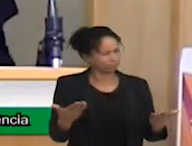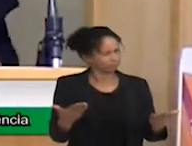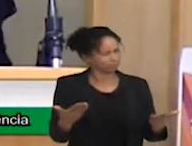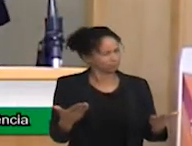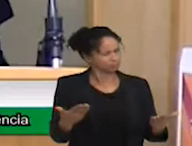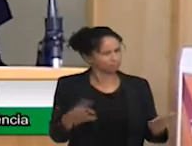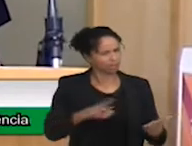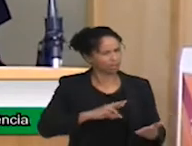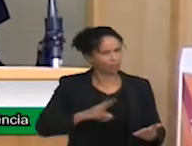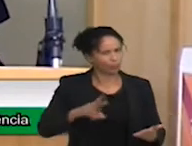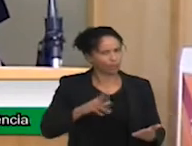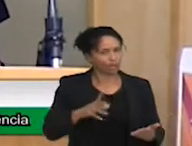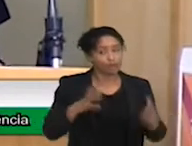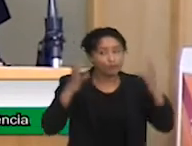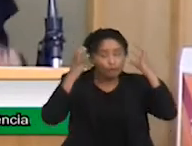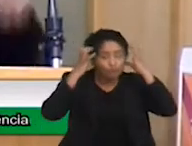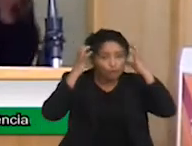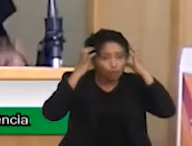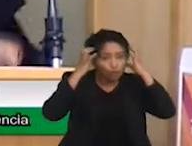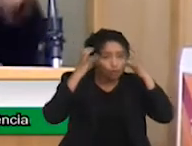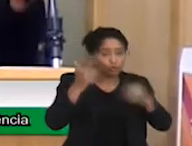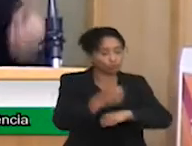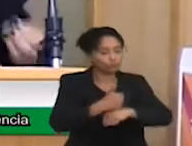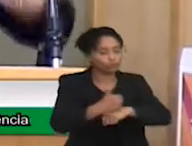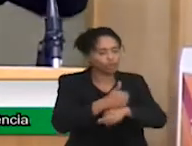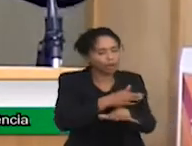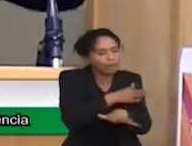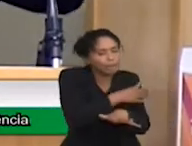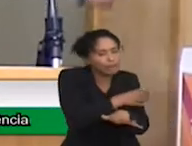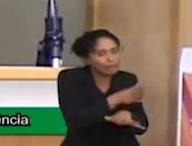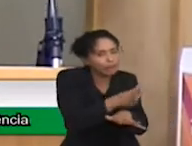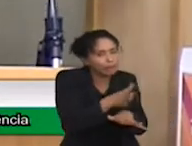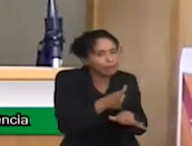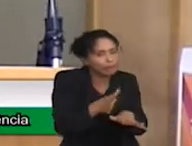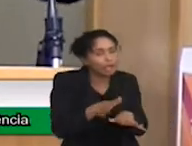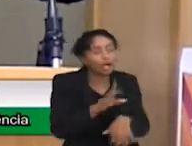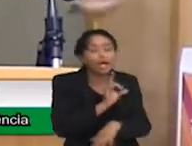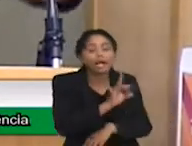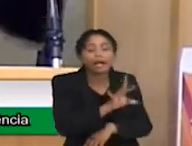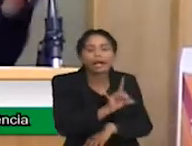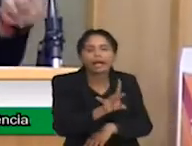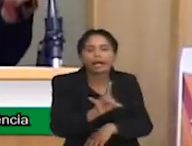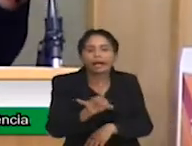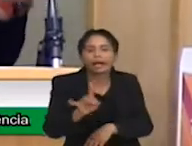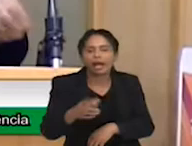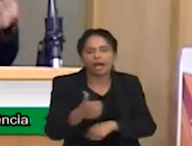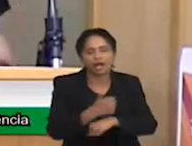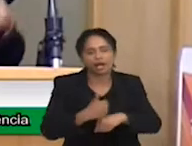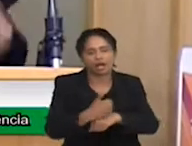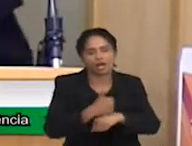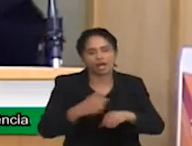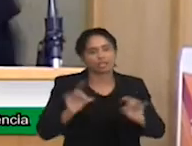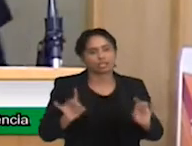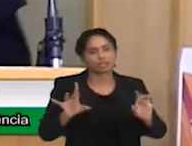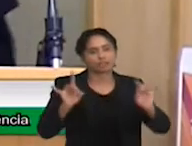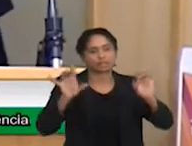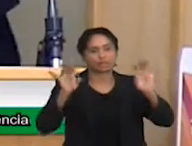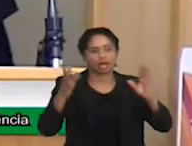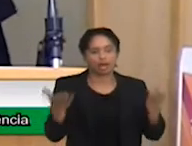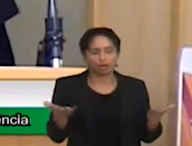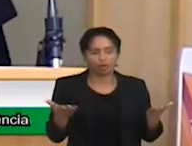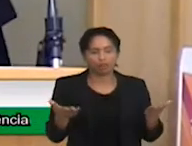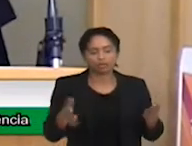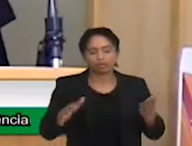fono que trata a linguagem. Que a físio que faz a reabilitação motora não é a mesma física que faz a reabilitação